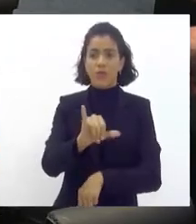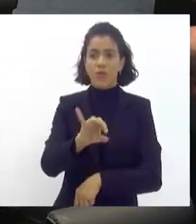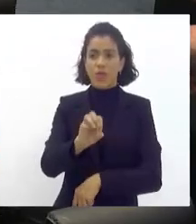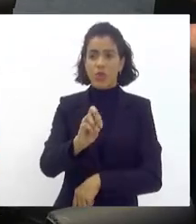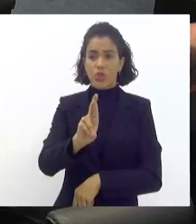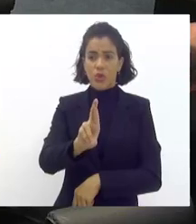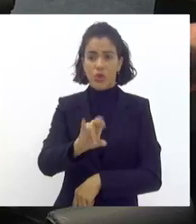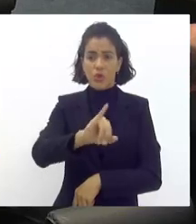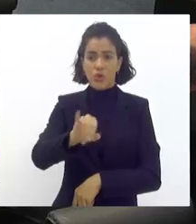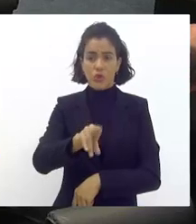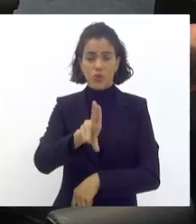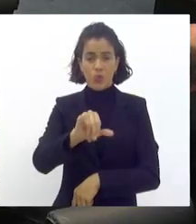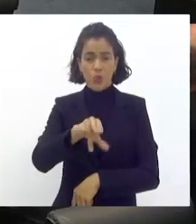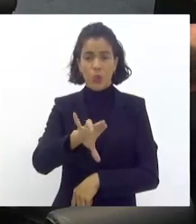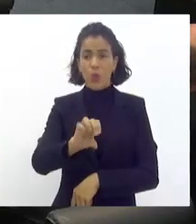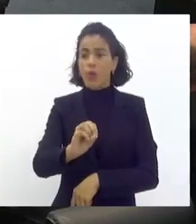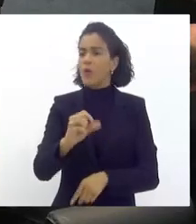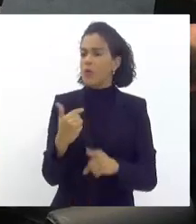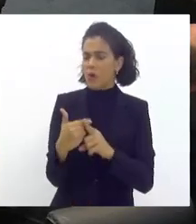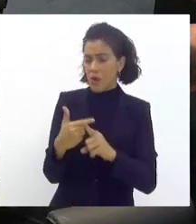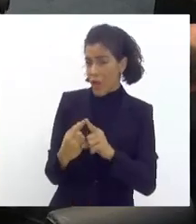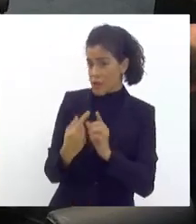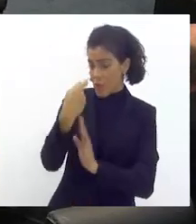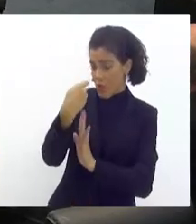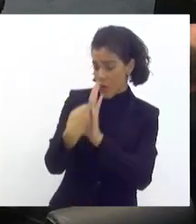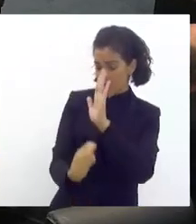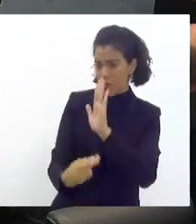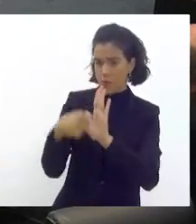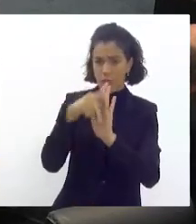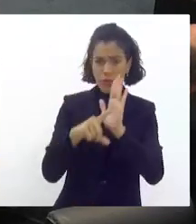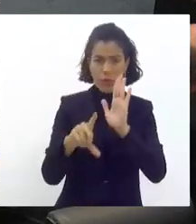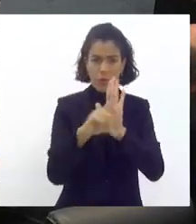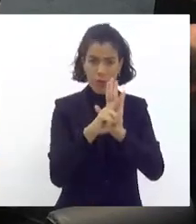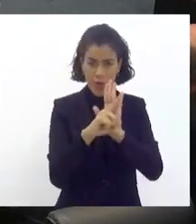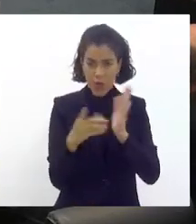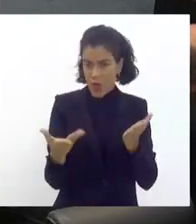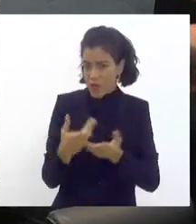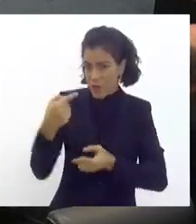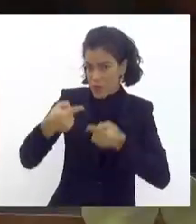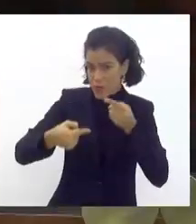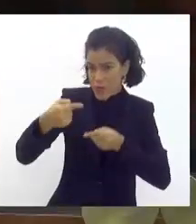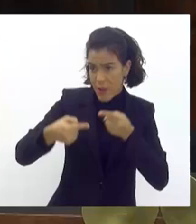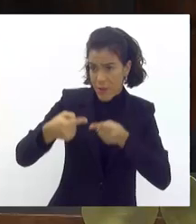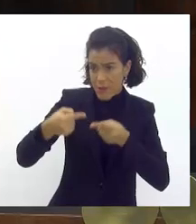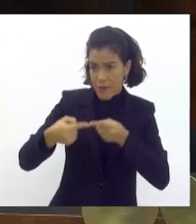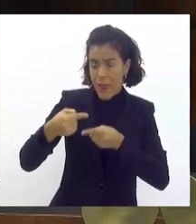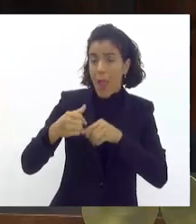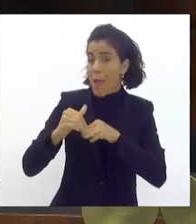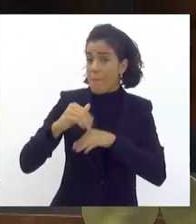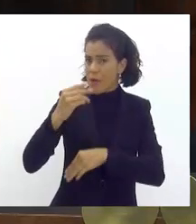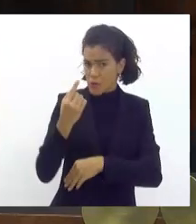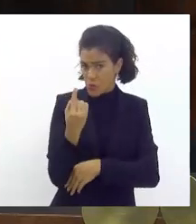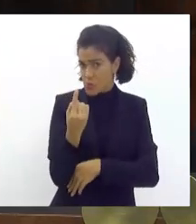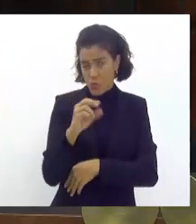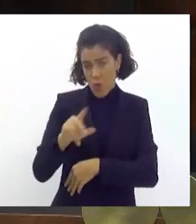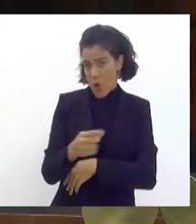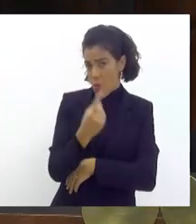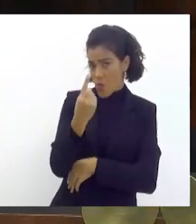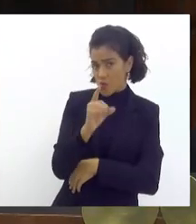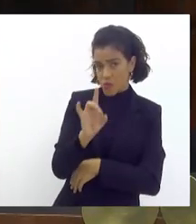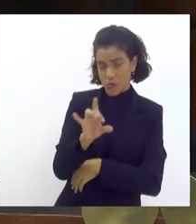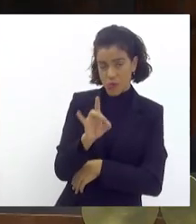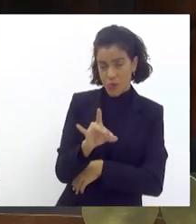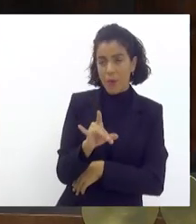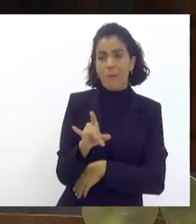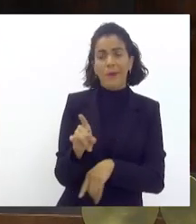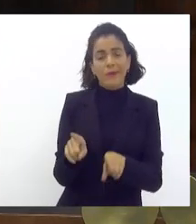dessa reunião, não só porque são os autores dos projetos de lei que nós vamos debater aqui, são mais de um projeto, mas que foram